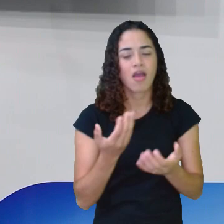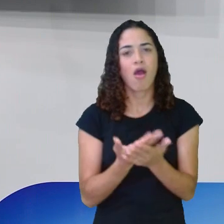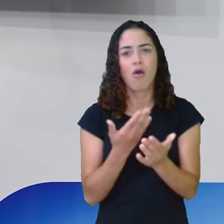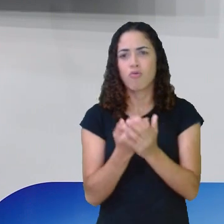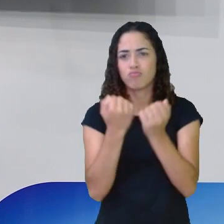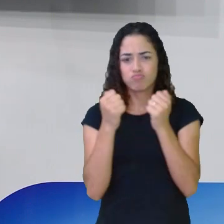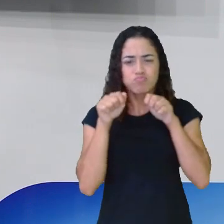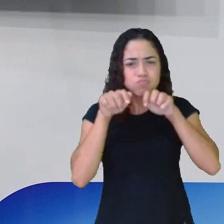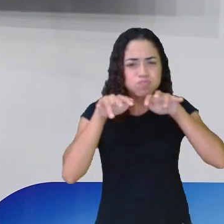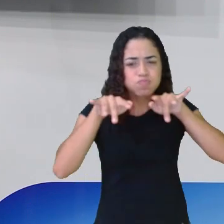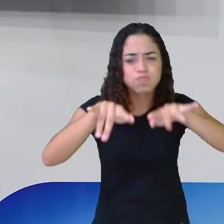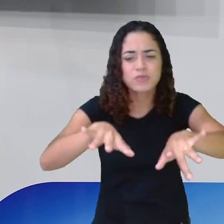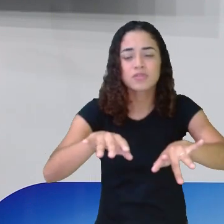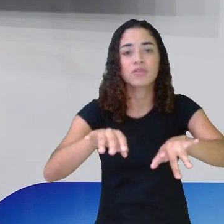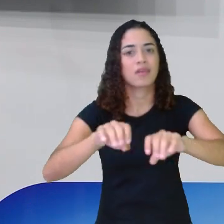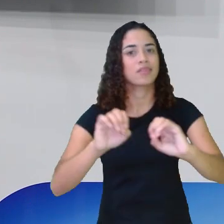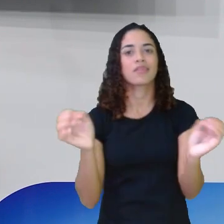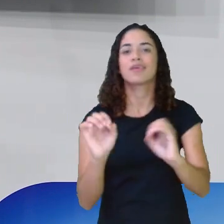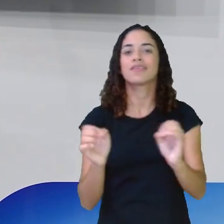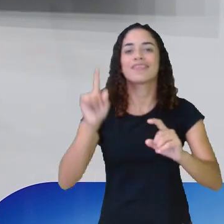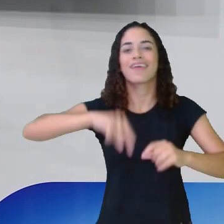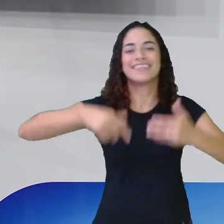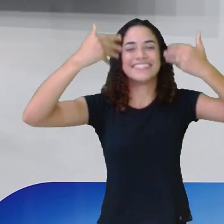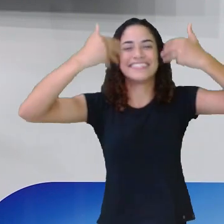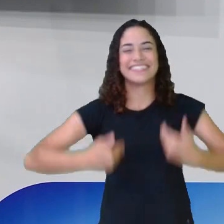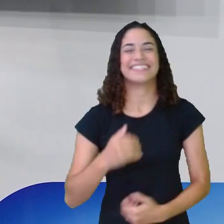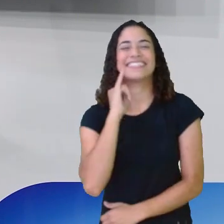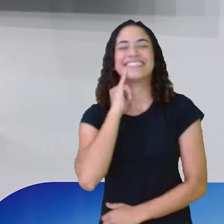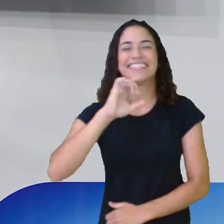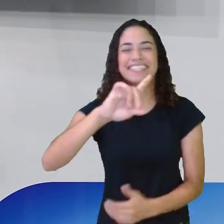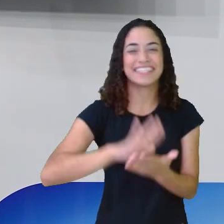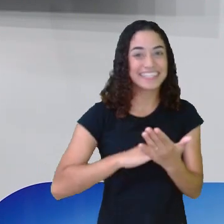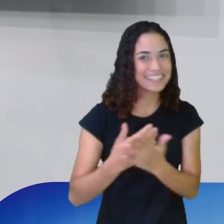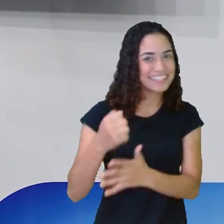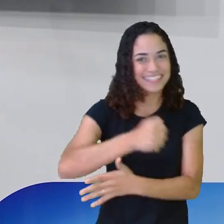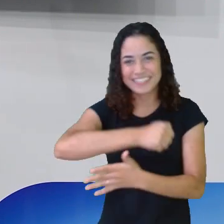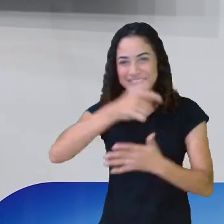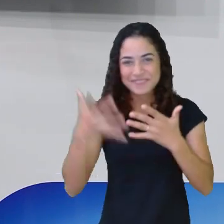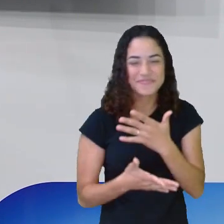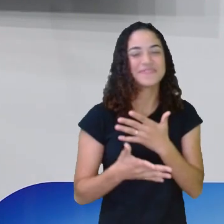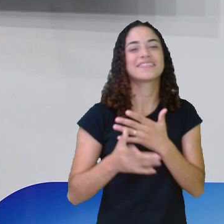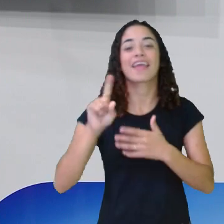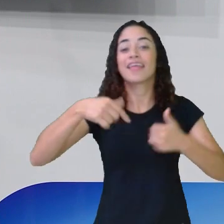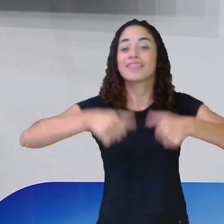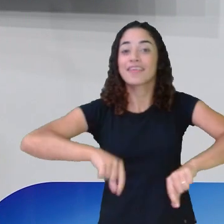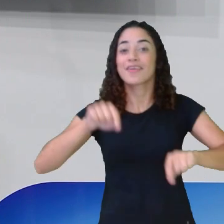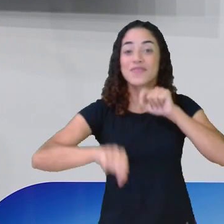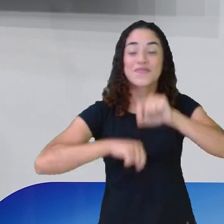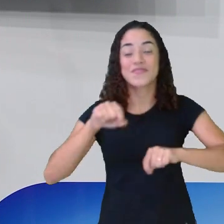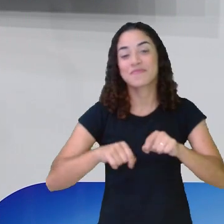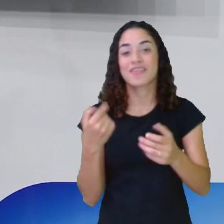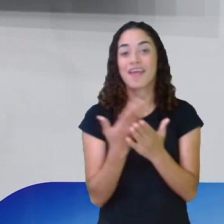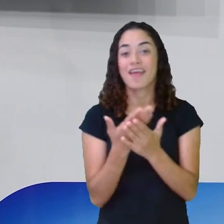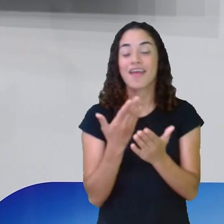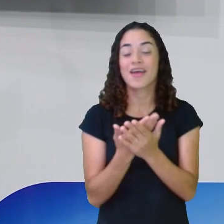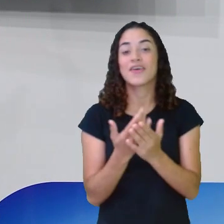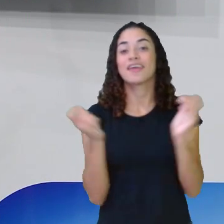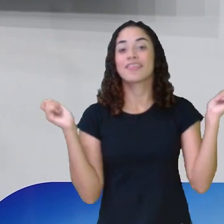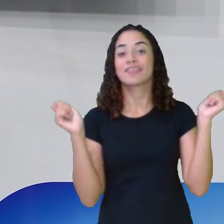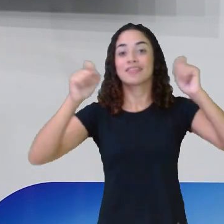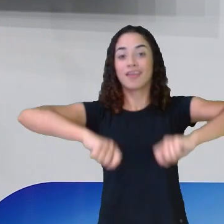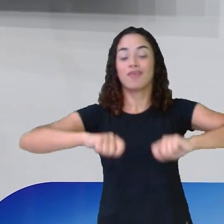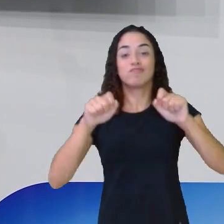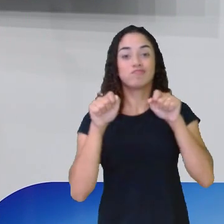alcançaria tantos estudantes, é a nossa querida Ingrid, é a nossa intérprete de livros, está aqui fazendo com que essa aula possa